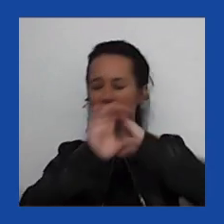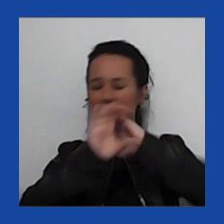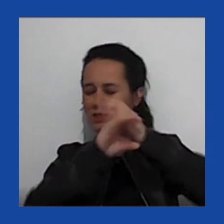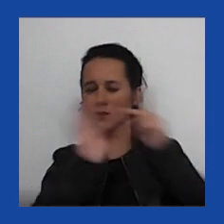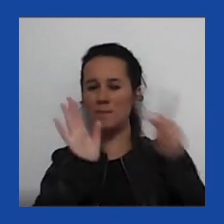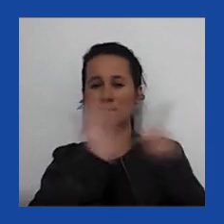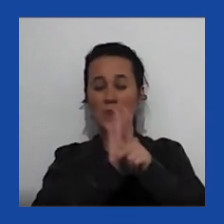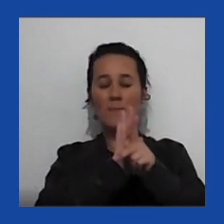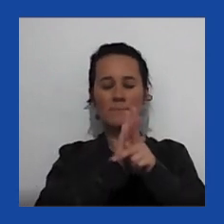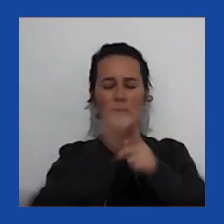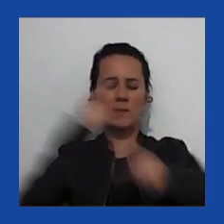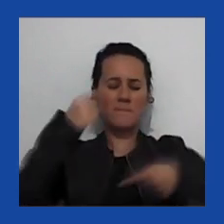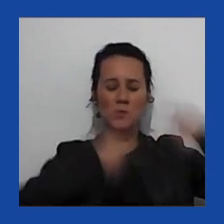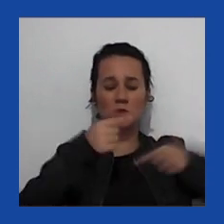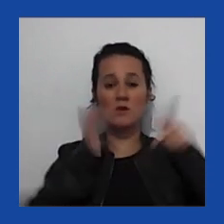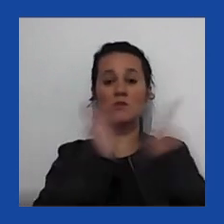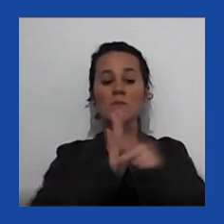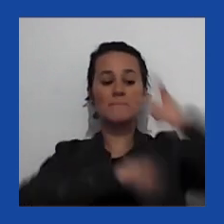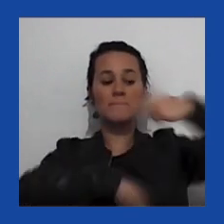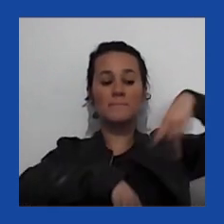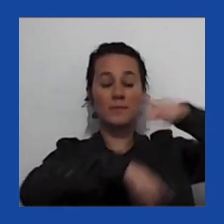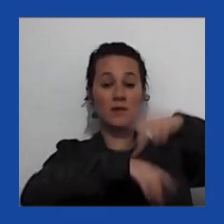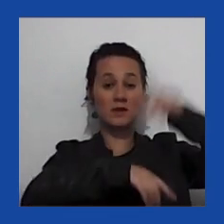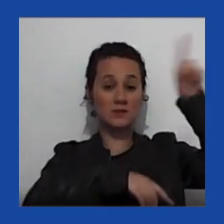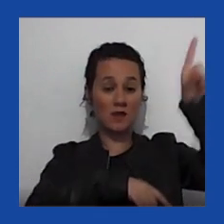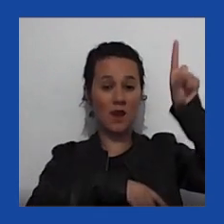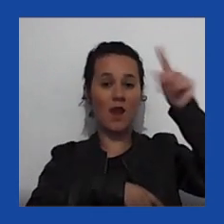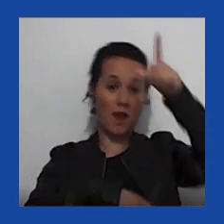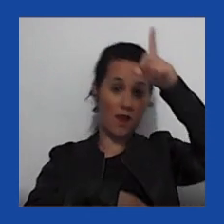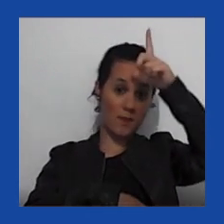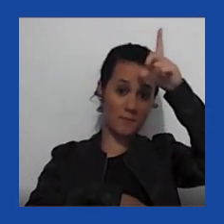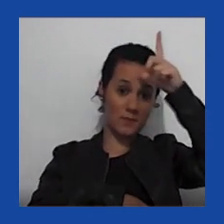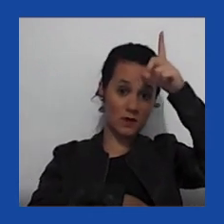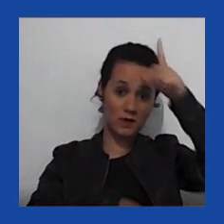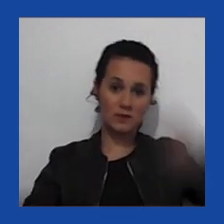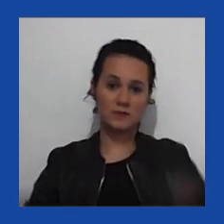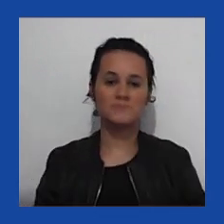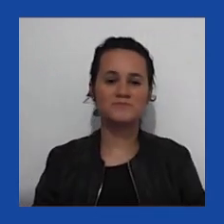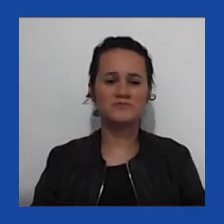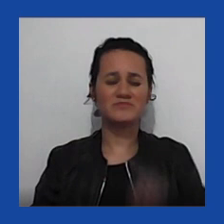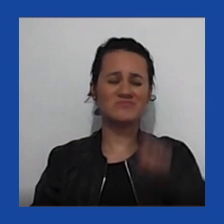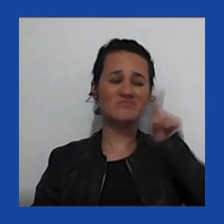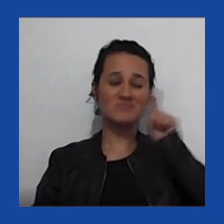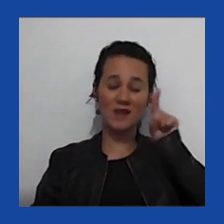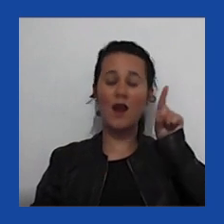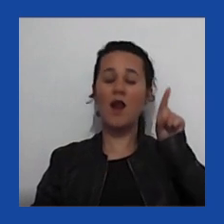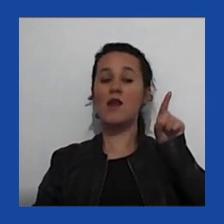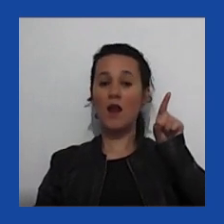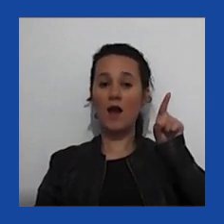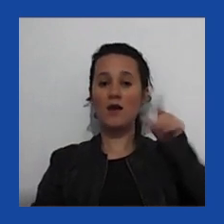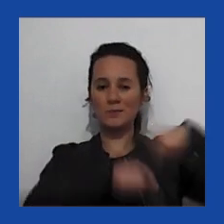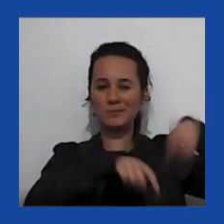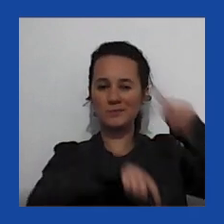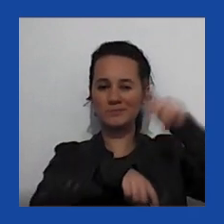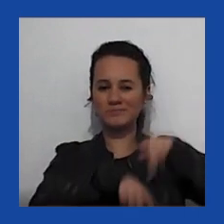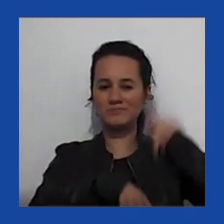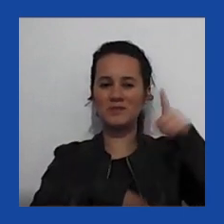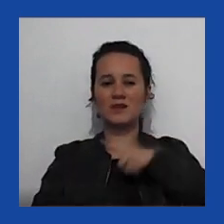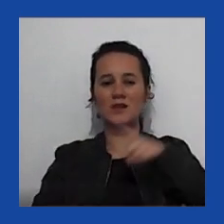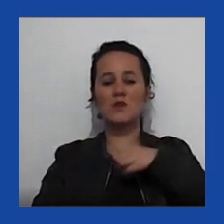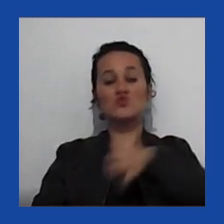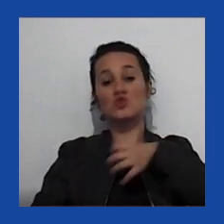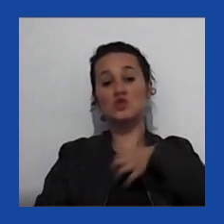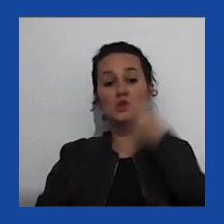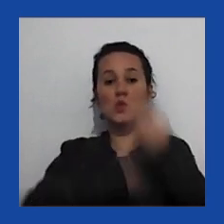Alemanha, na Universidade de Würzburg. Eles têm categorias